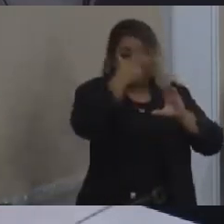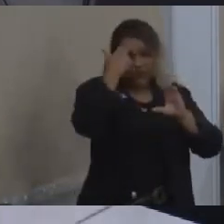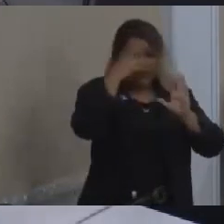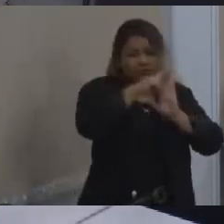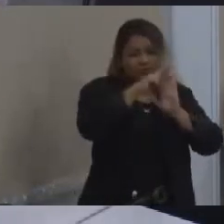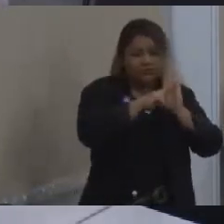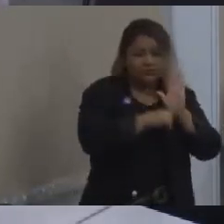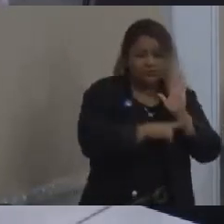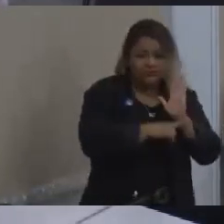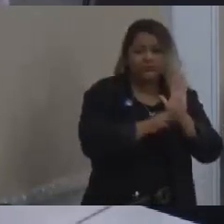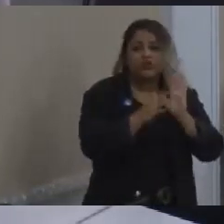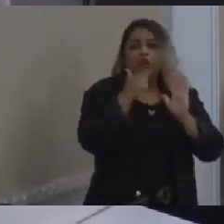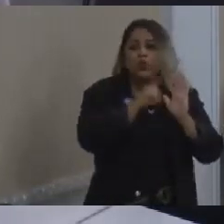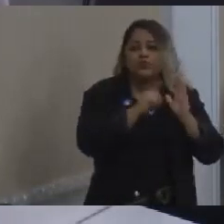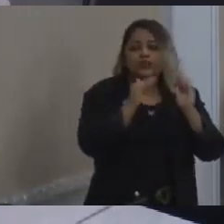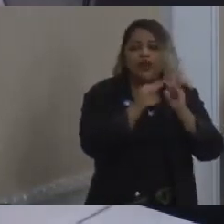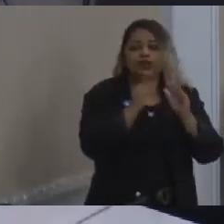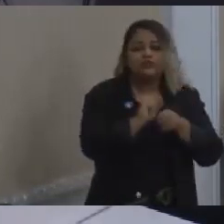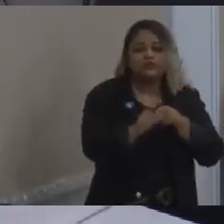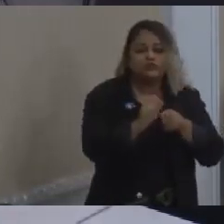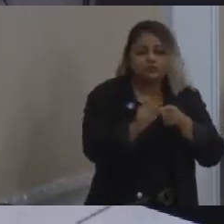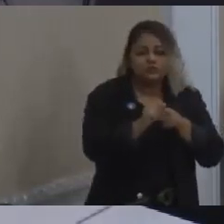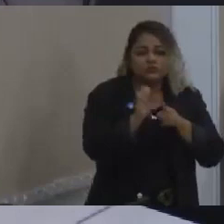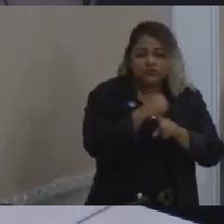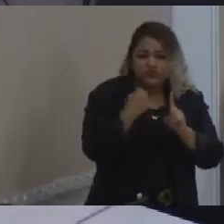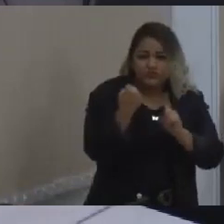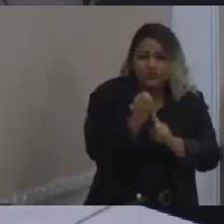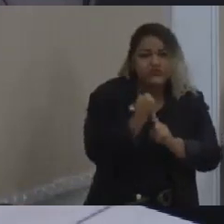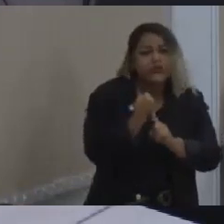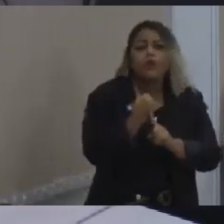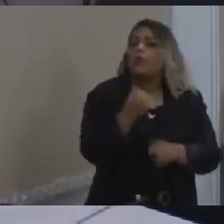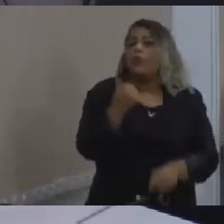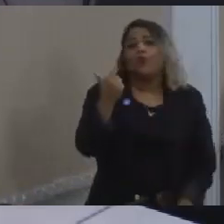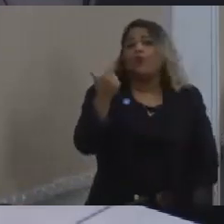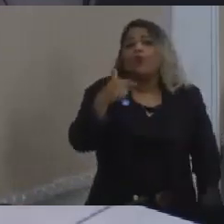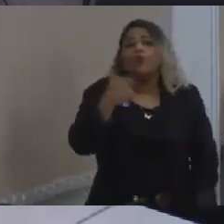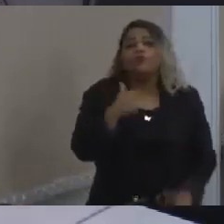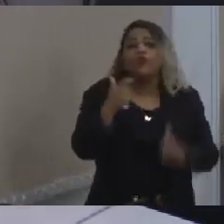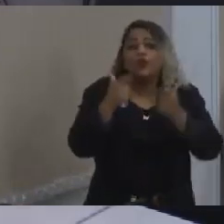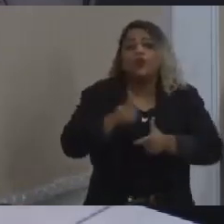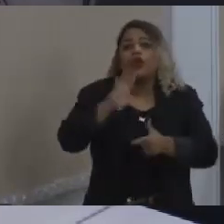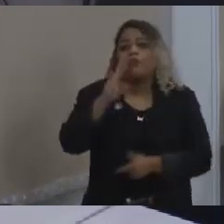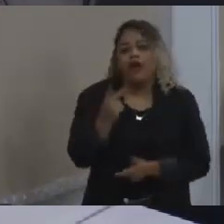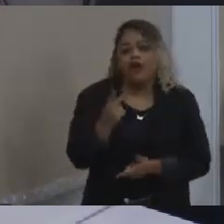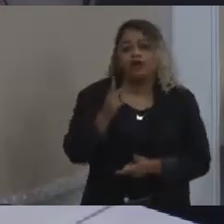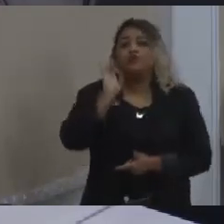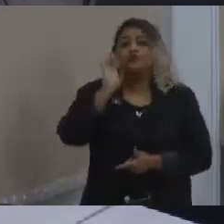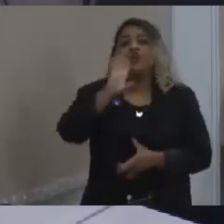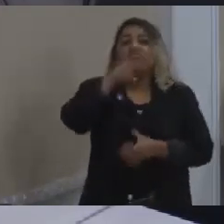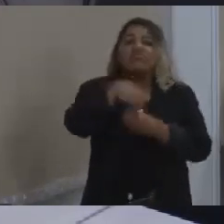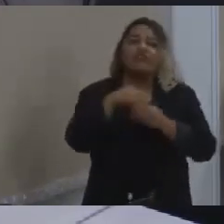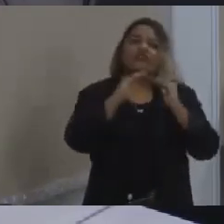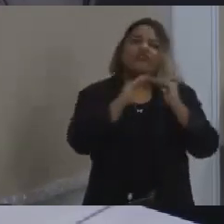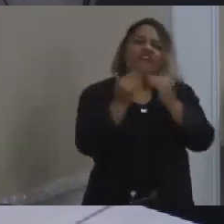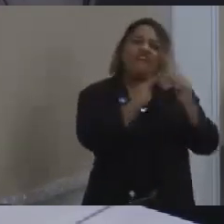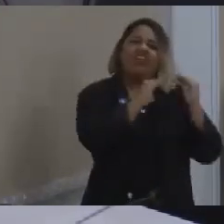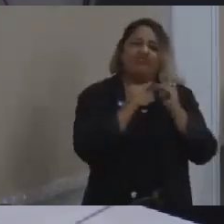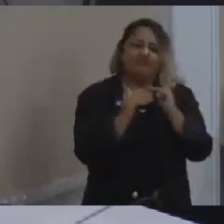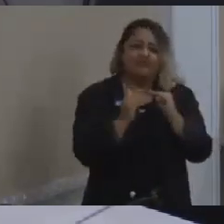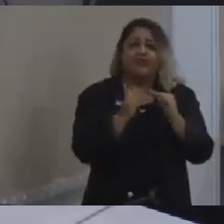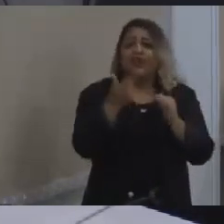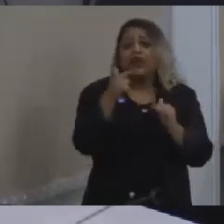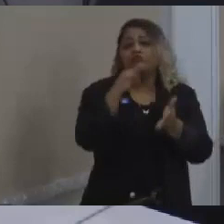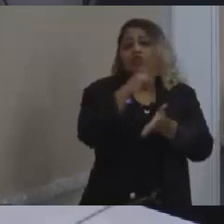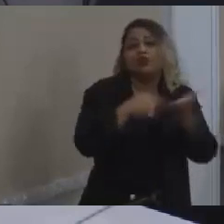não tem imóvel em Belo Horizonte que faça isso, a não ser dentro de um aglomerado que é totalmente irregular, aí não tem documentação, o cara não